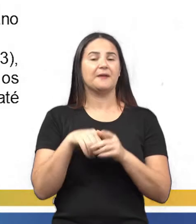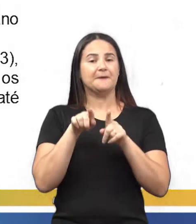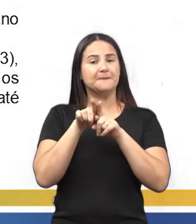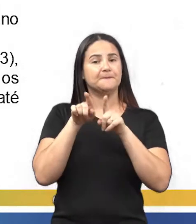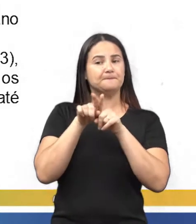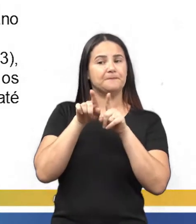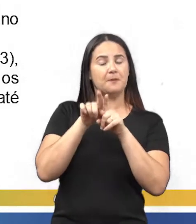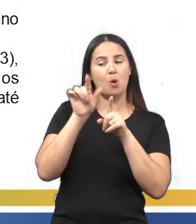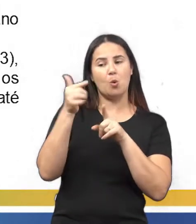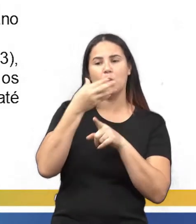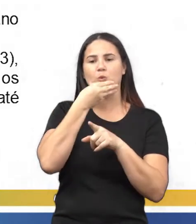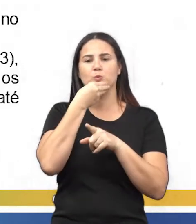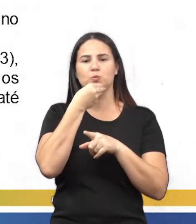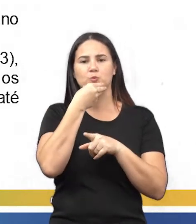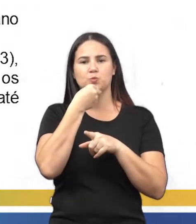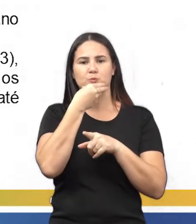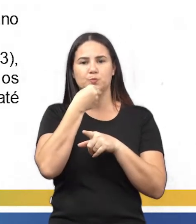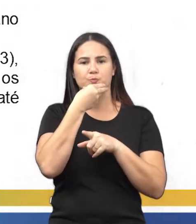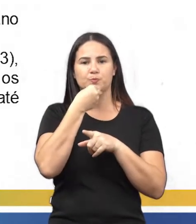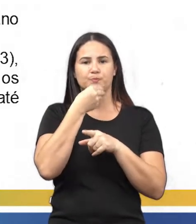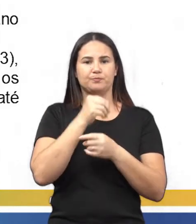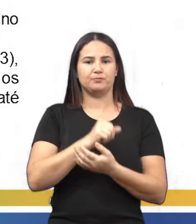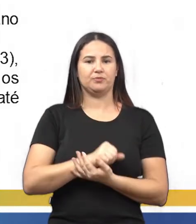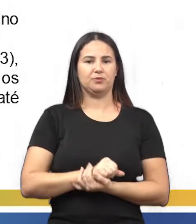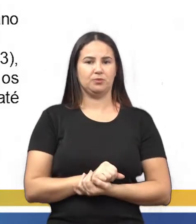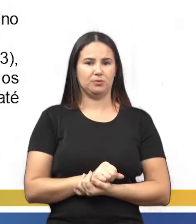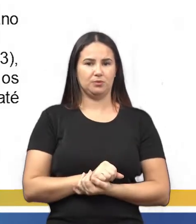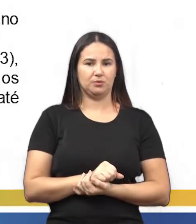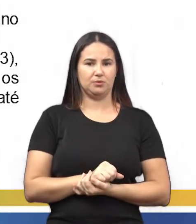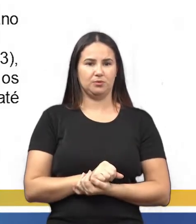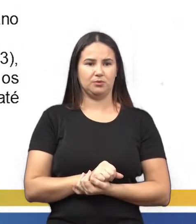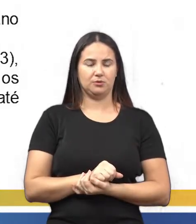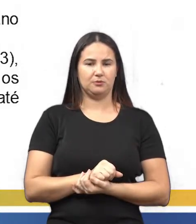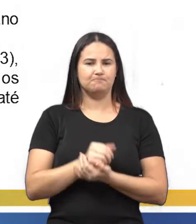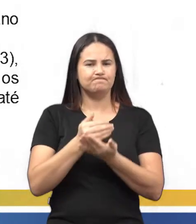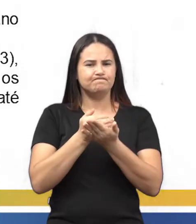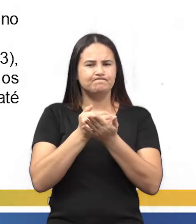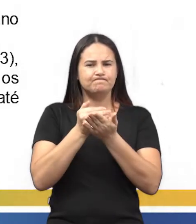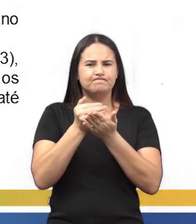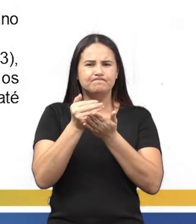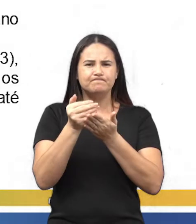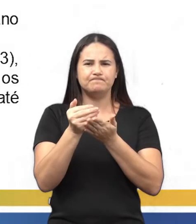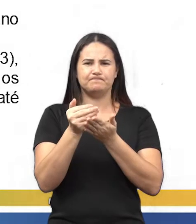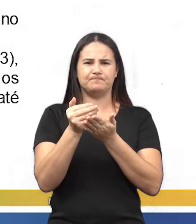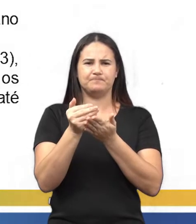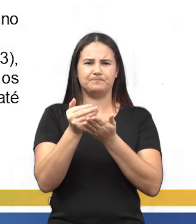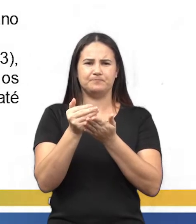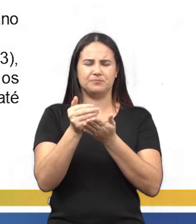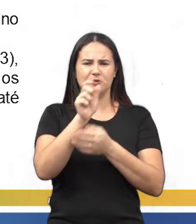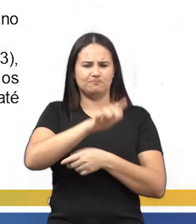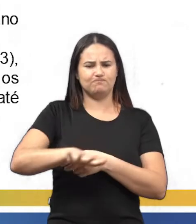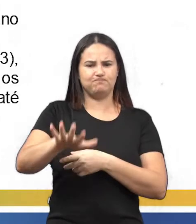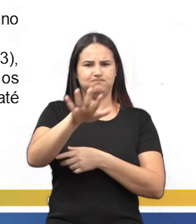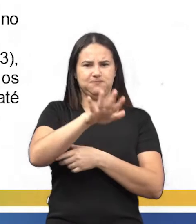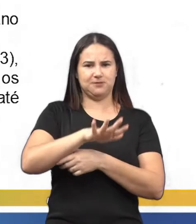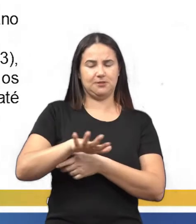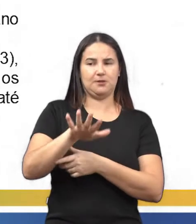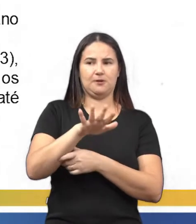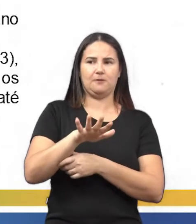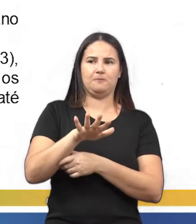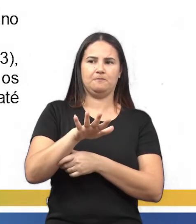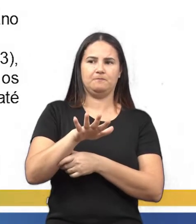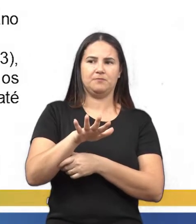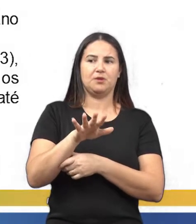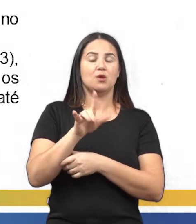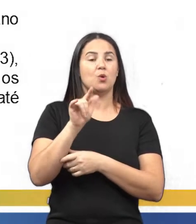ele foi, ele introduziu a teoria geral das equações algébricas. E o Rafael Bombelli,